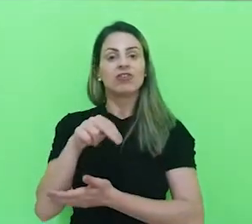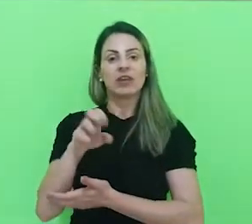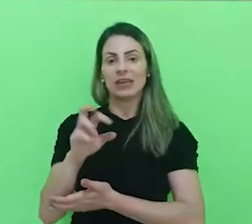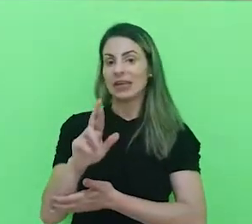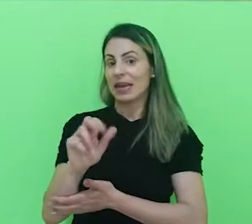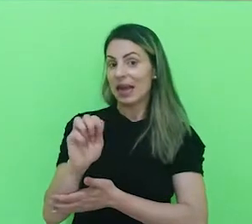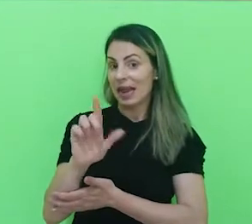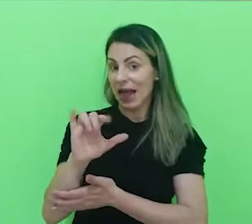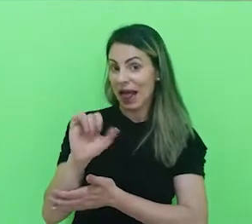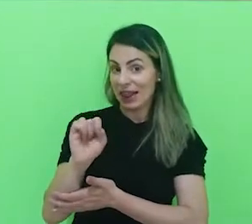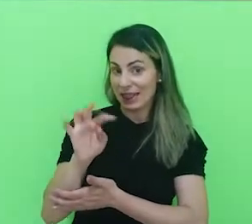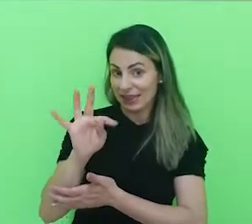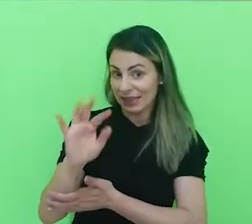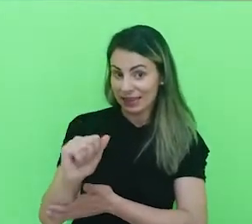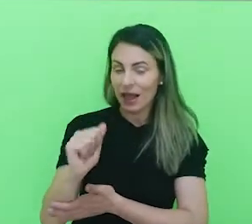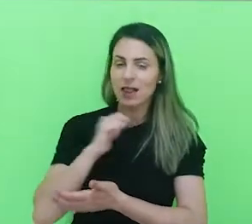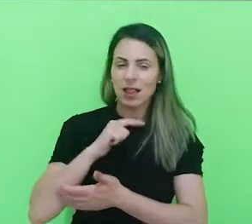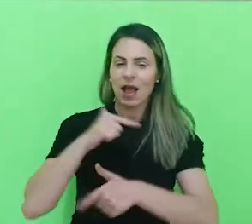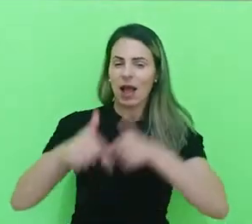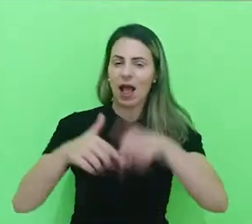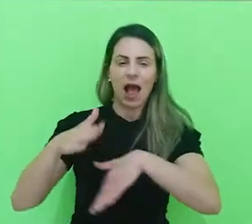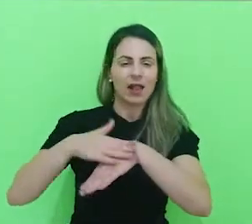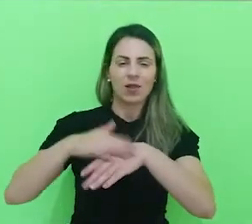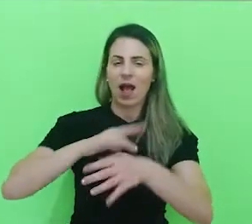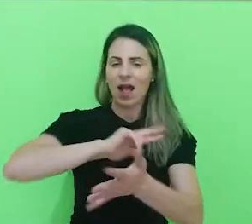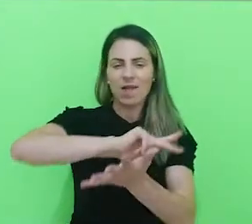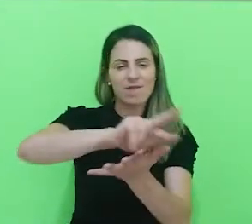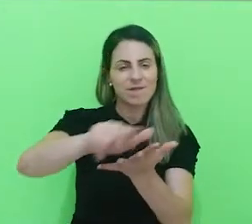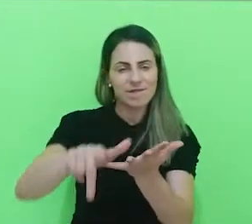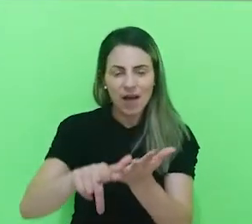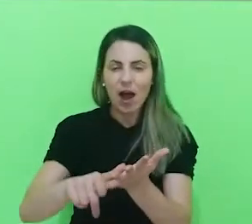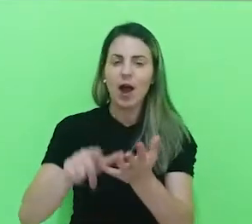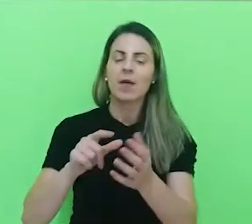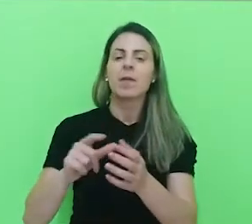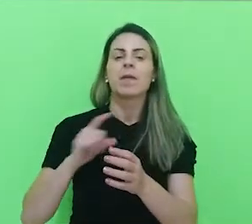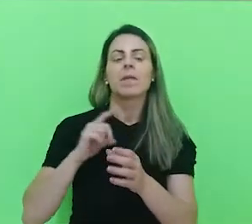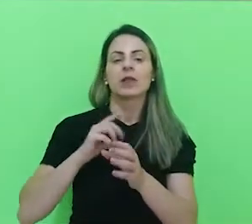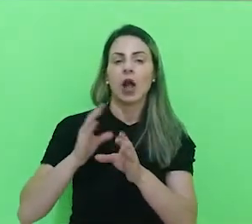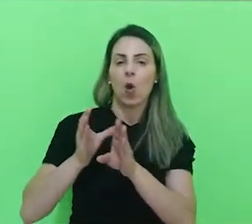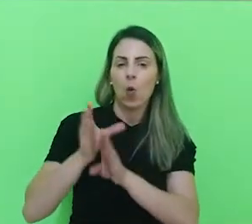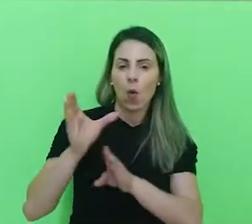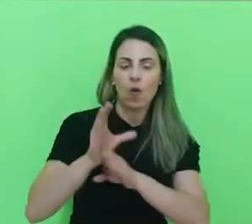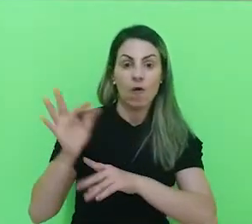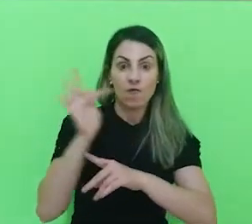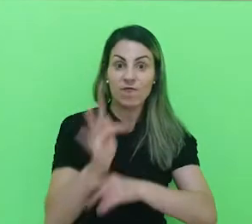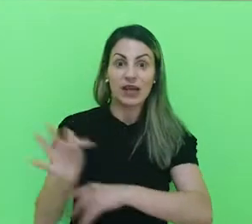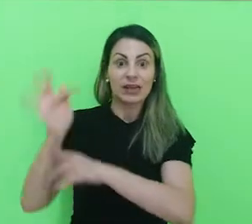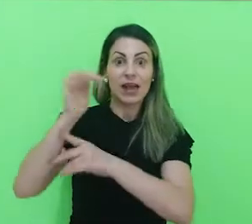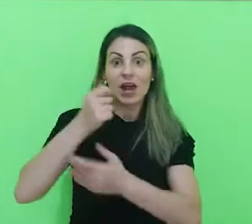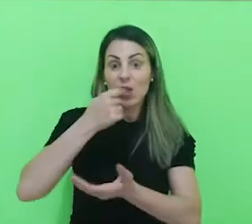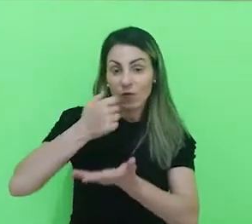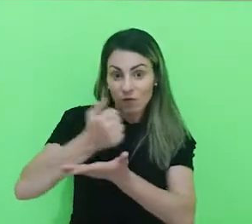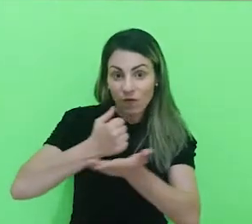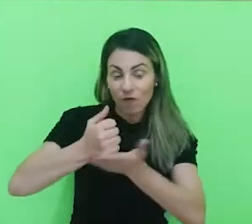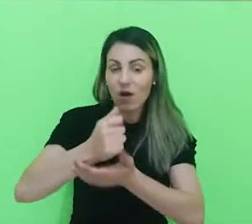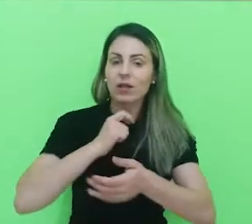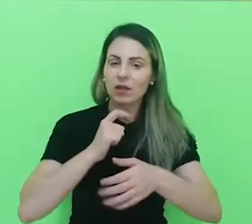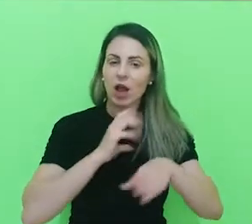podendo atuar em muitas áreas. pelo Conselho Federal de Farmácia, o nosso curso